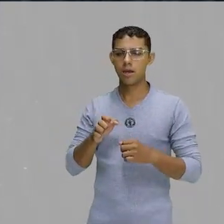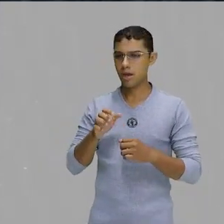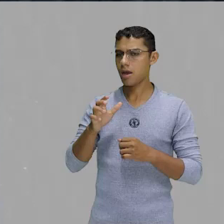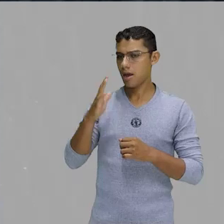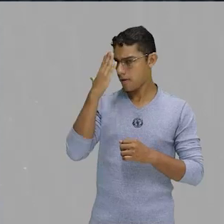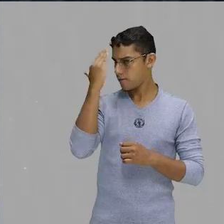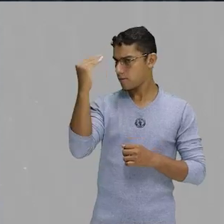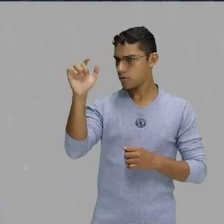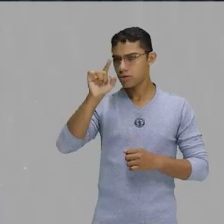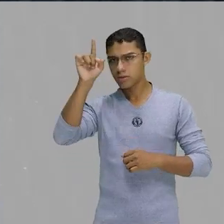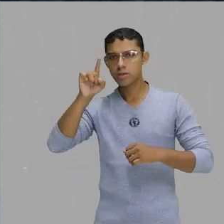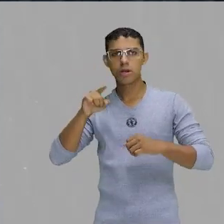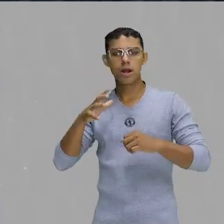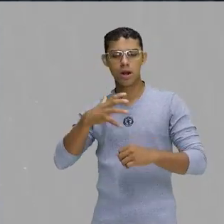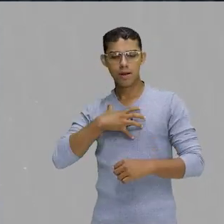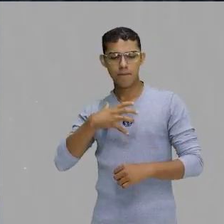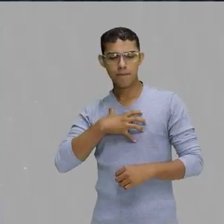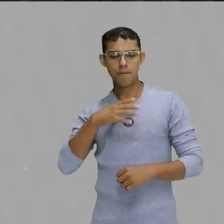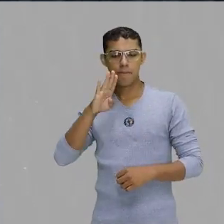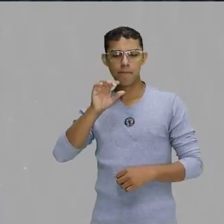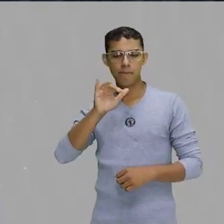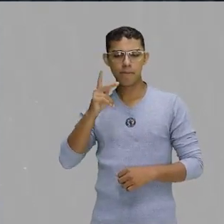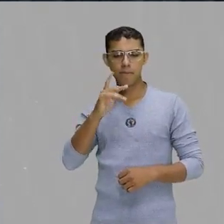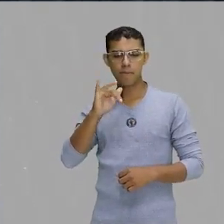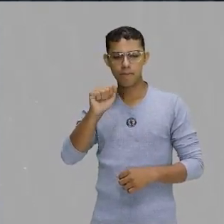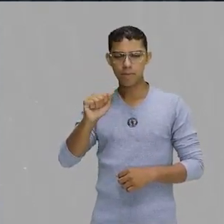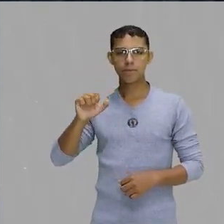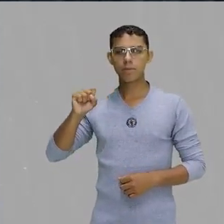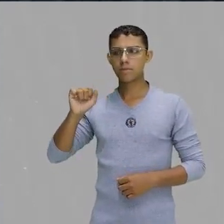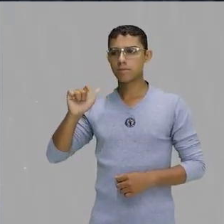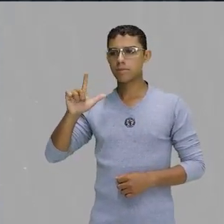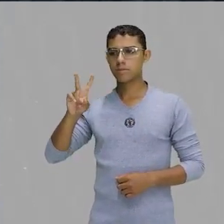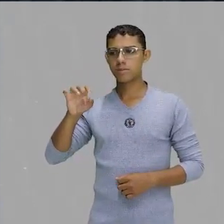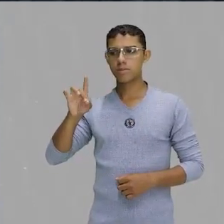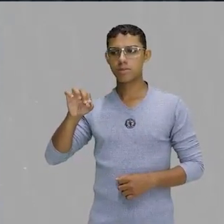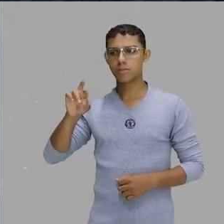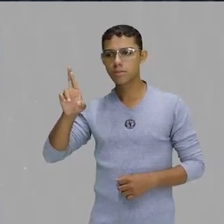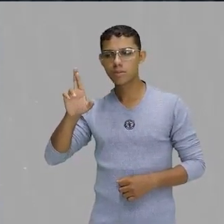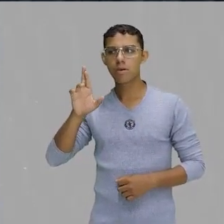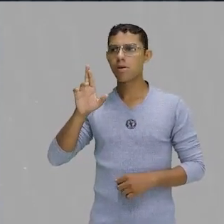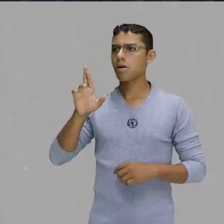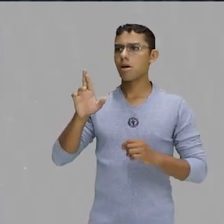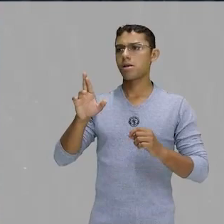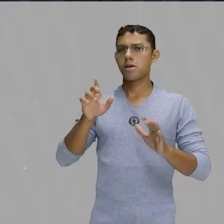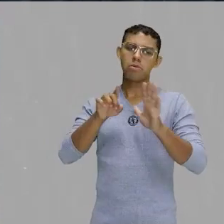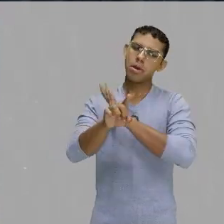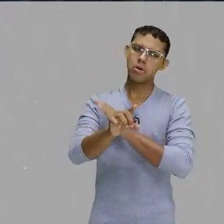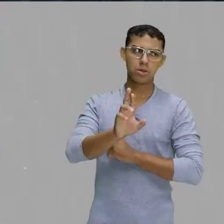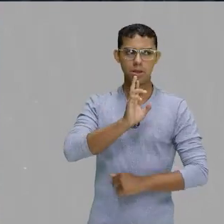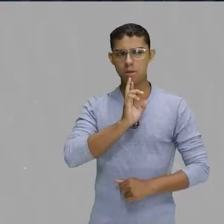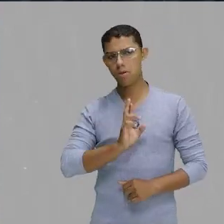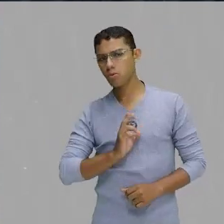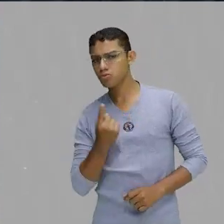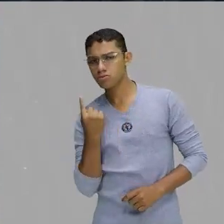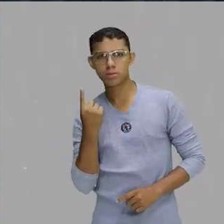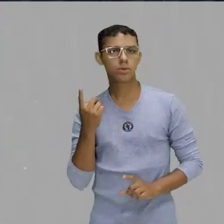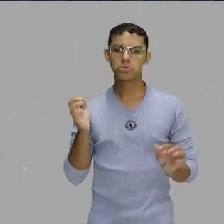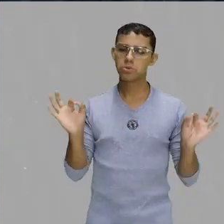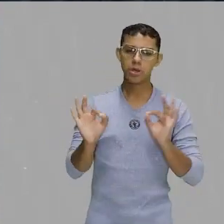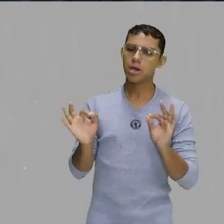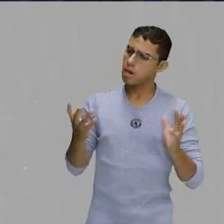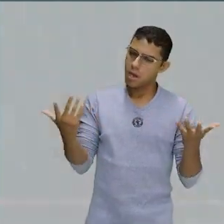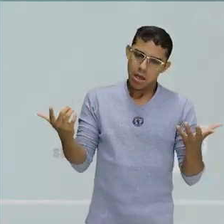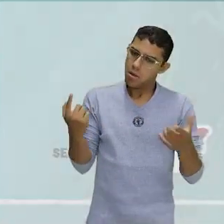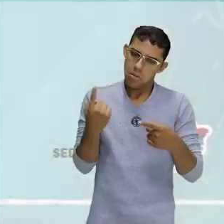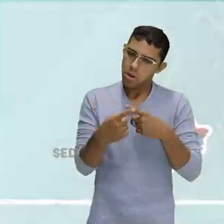tá? Então, essa pergunta, né, não tem uma resposta, uma única resposta válida, né? O reggaeton se popularizou lá,